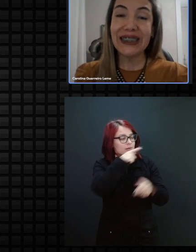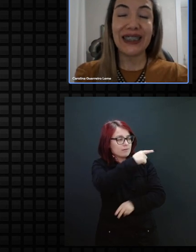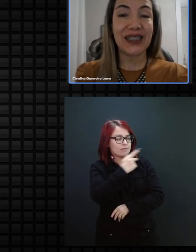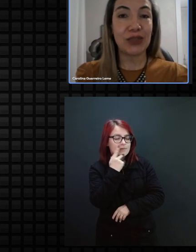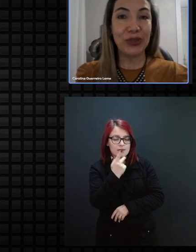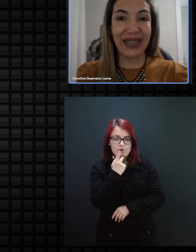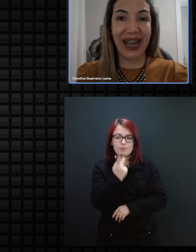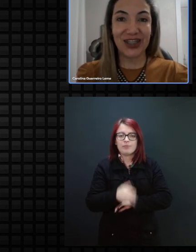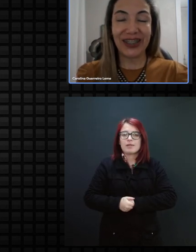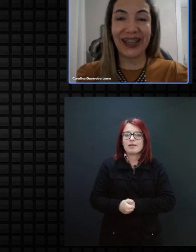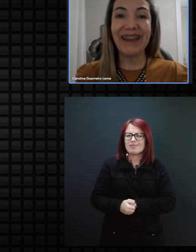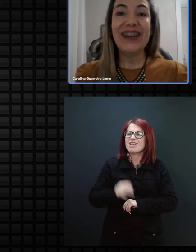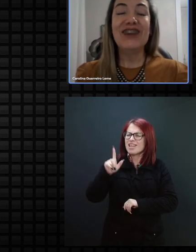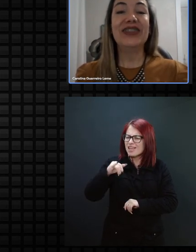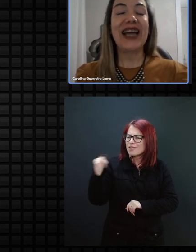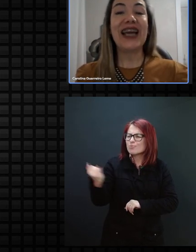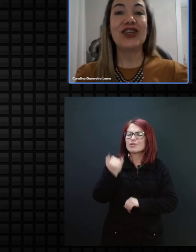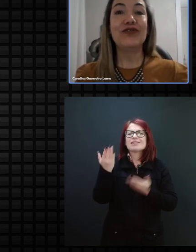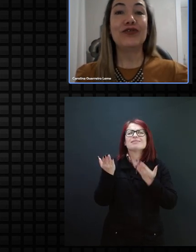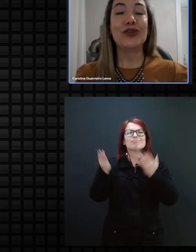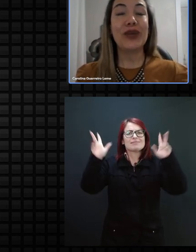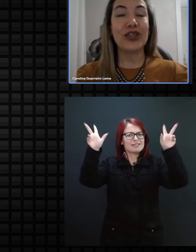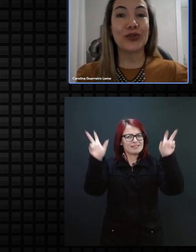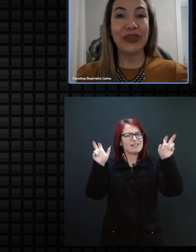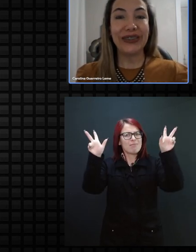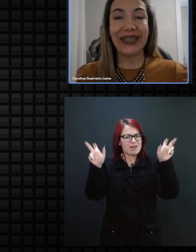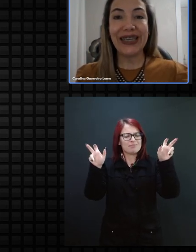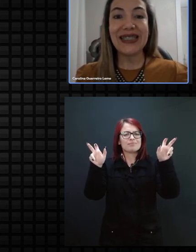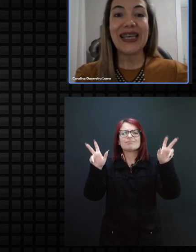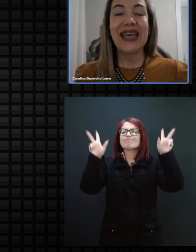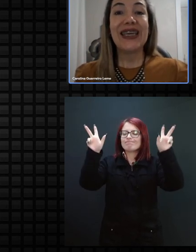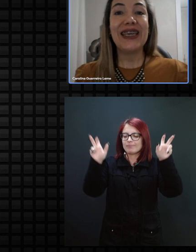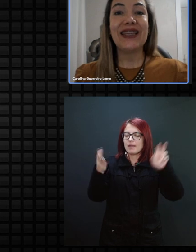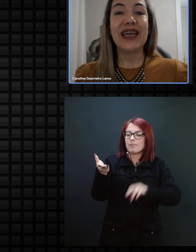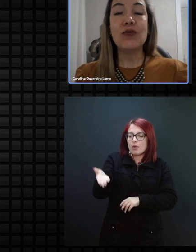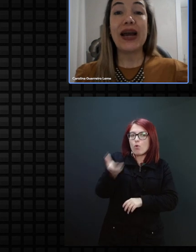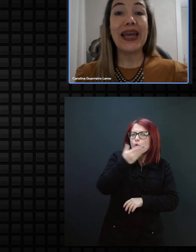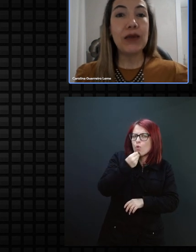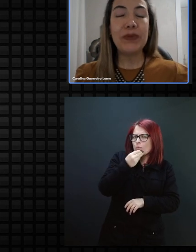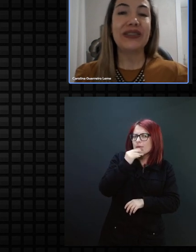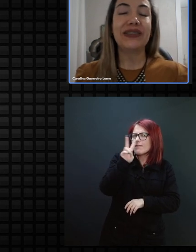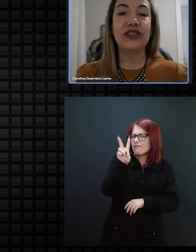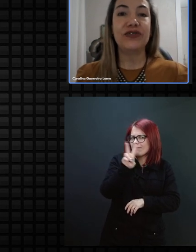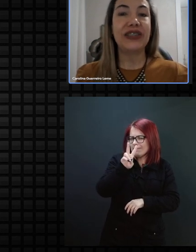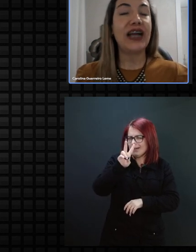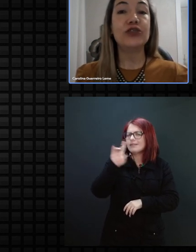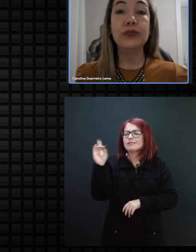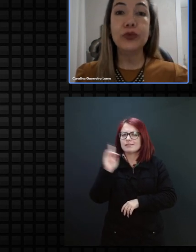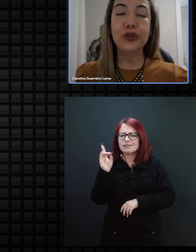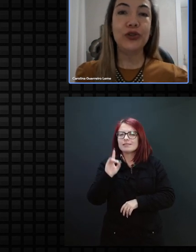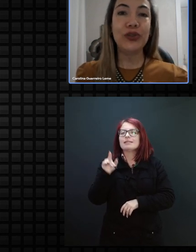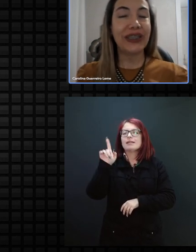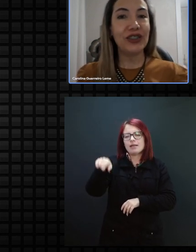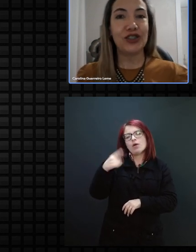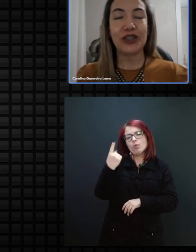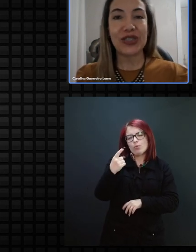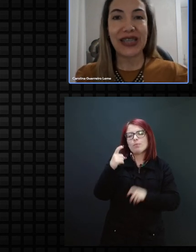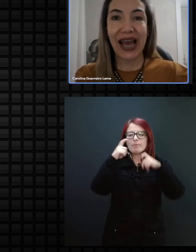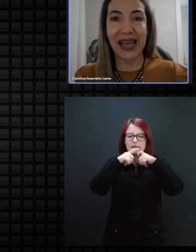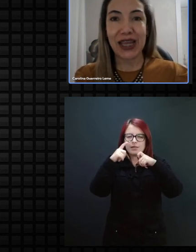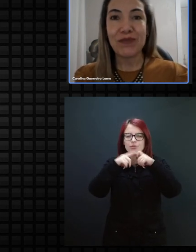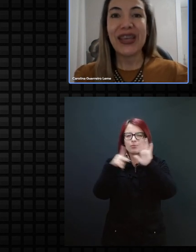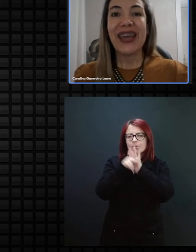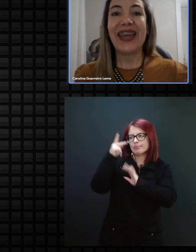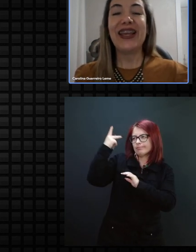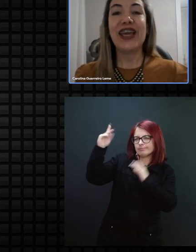importância dessa abordagem, né, Van Dyck foi um médico holandês que tem uma representatividade muito grande na